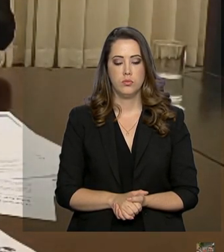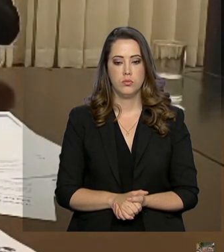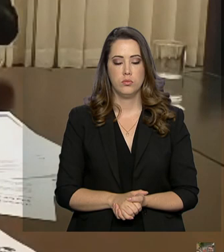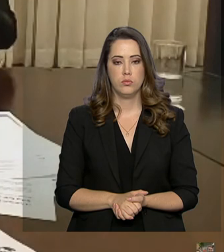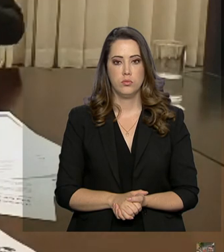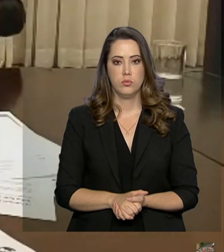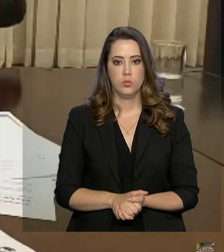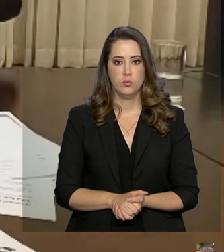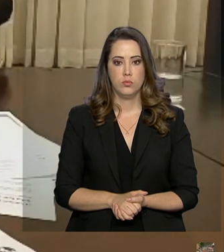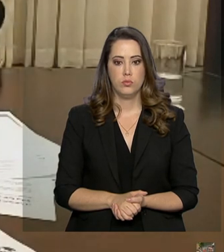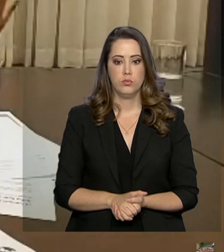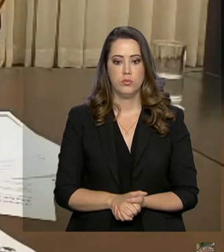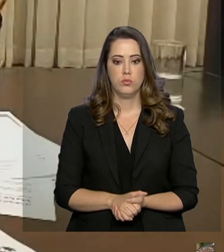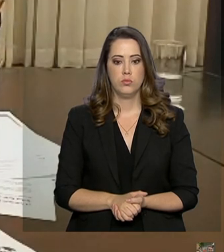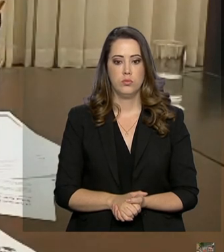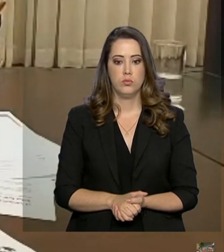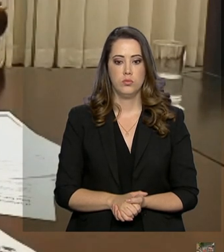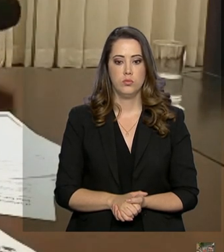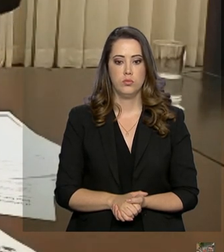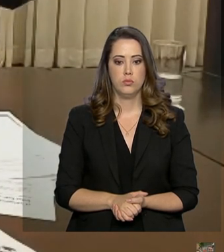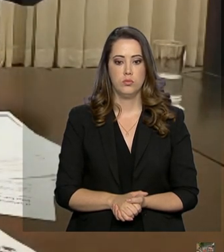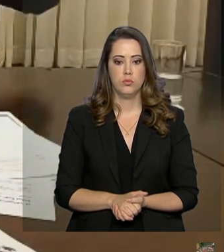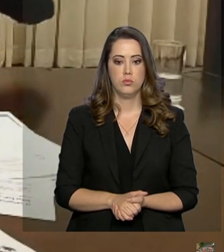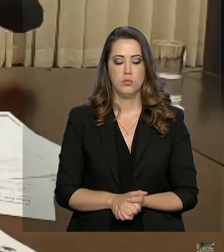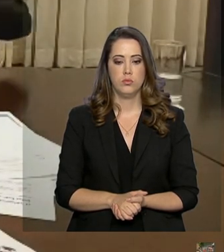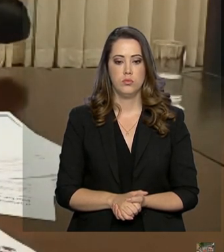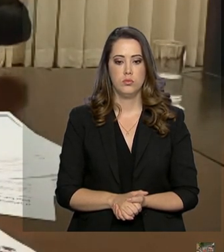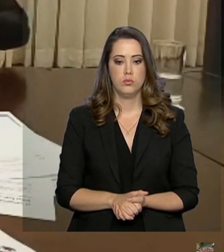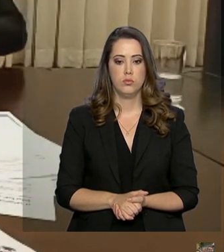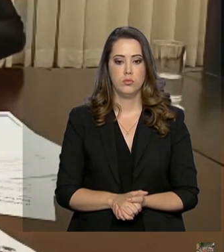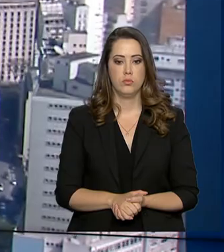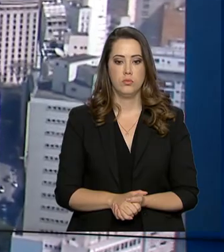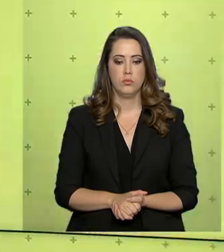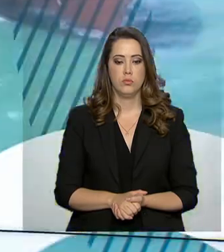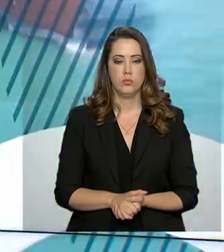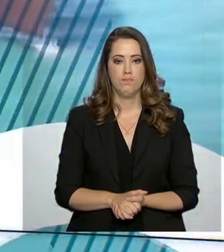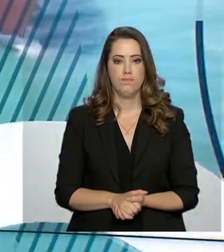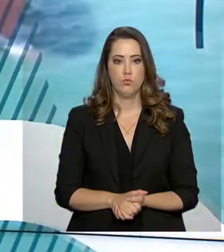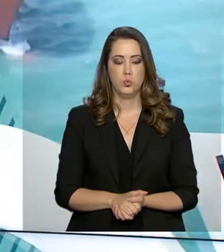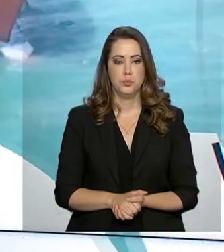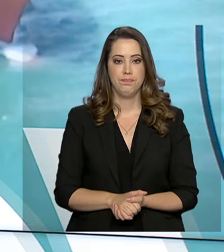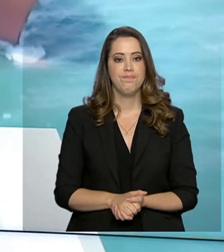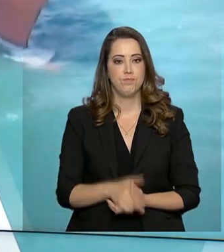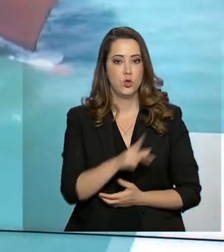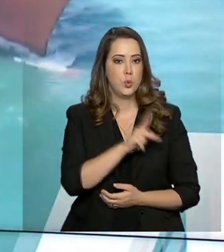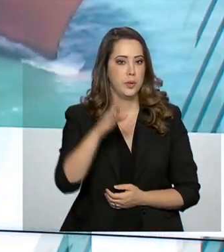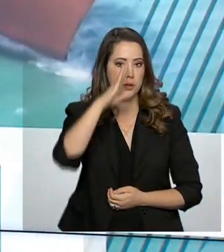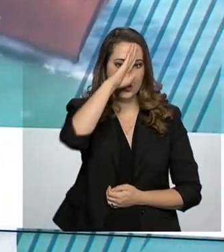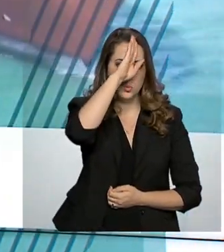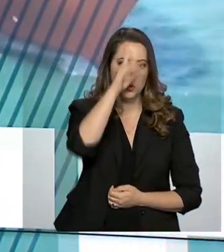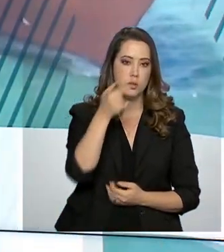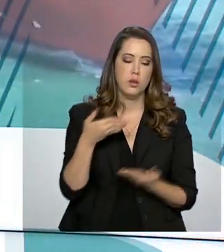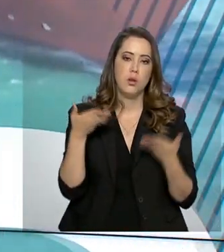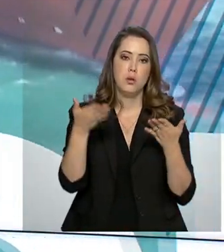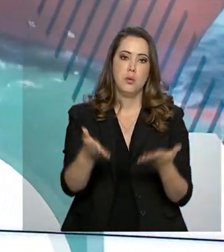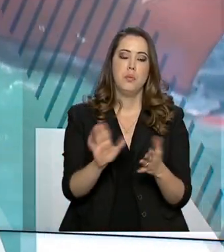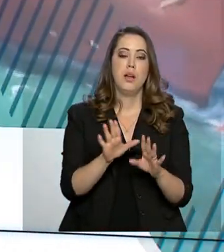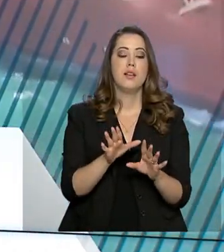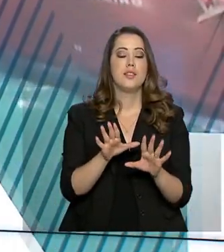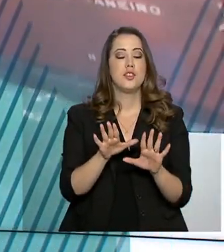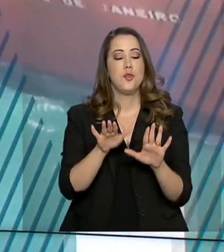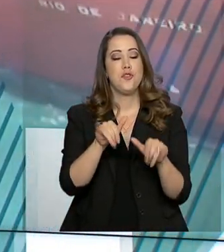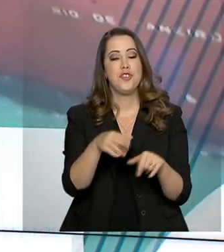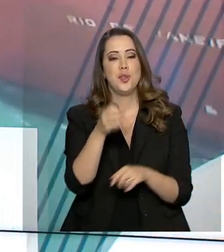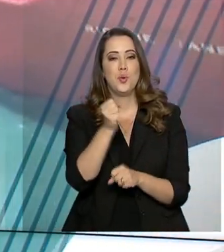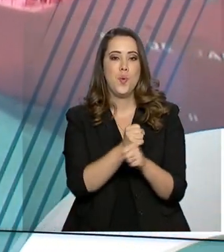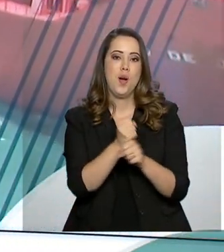tirando o Estado um pouco de lado. Agora, vamos fazer alguns filmes, não posso zerar a cota. E o presidente Jair Bolsonaro passa o recesso